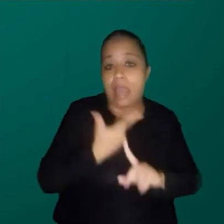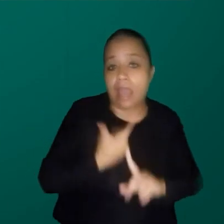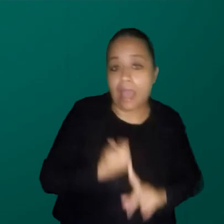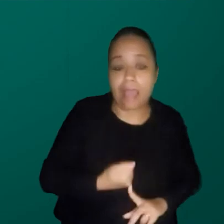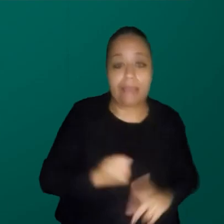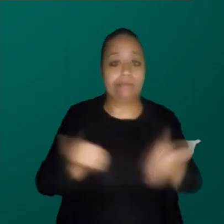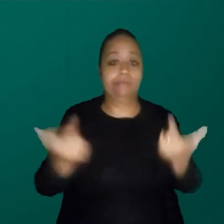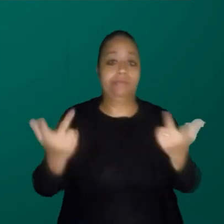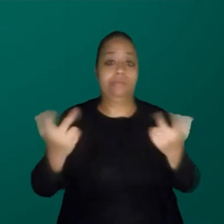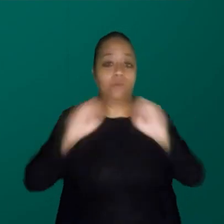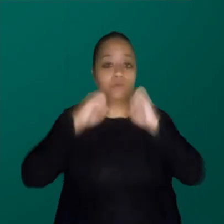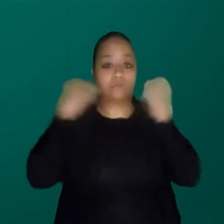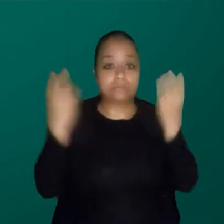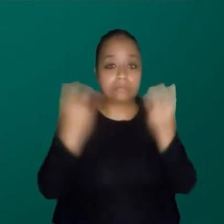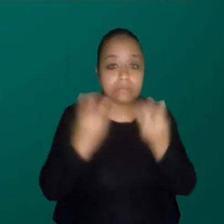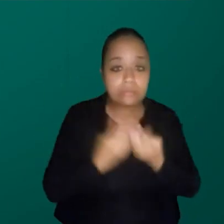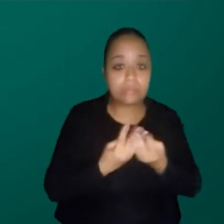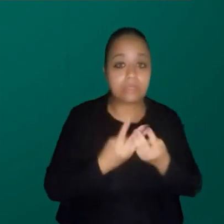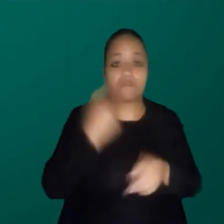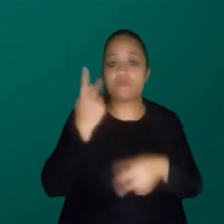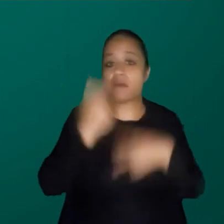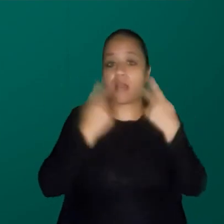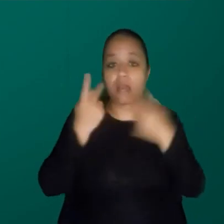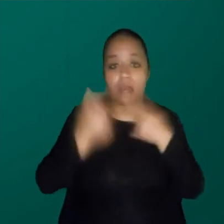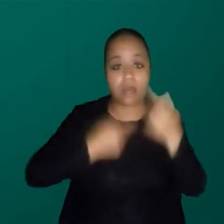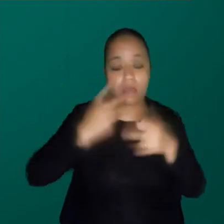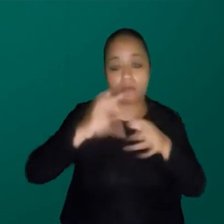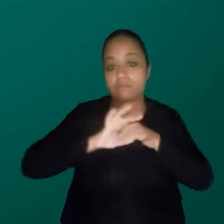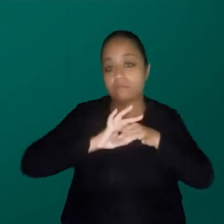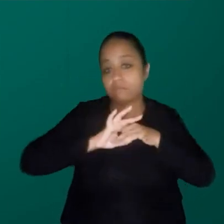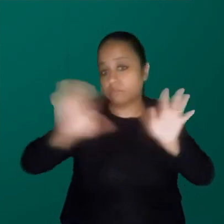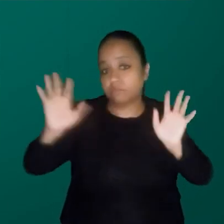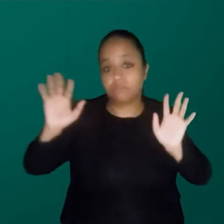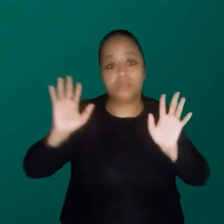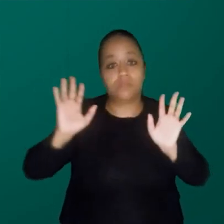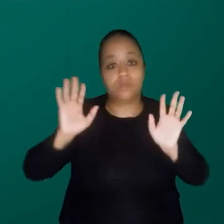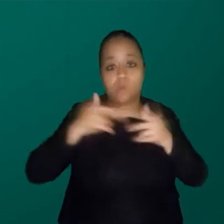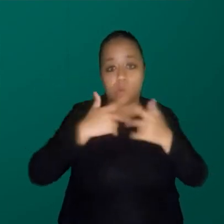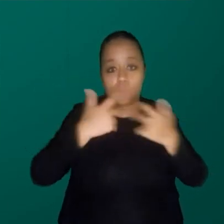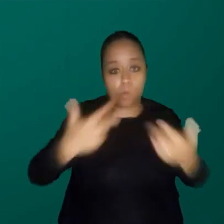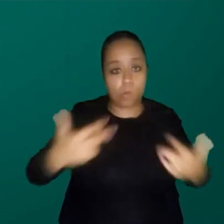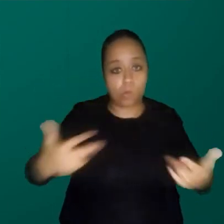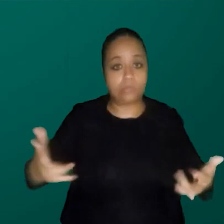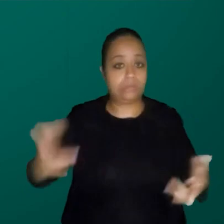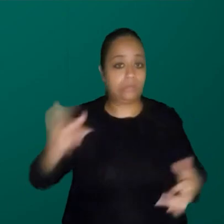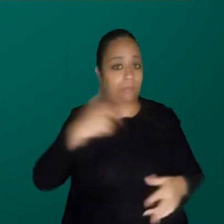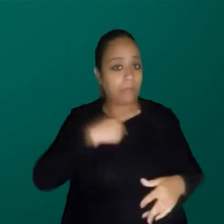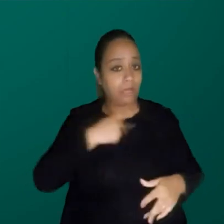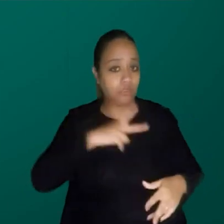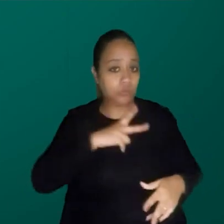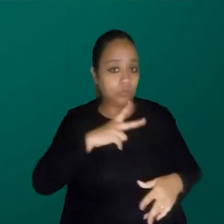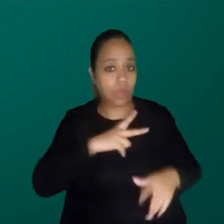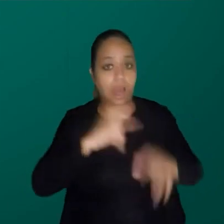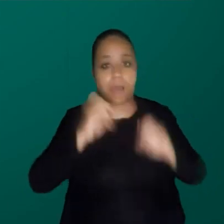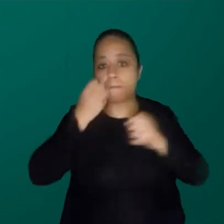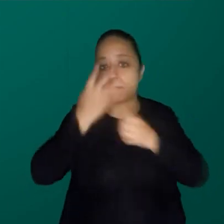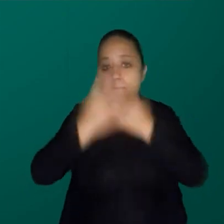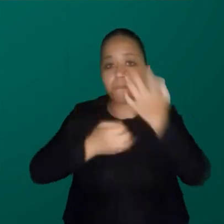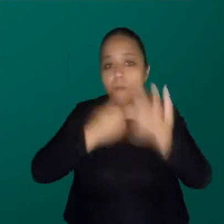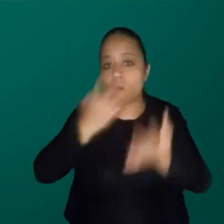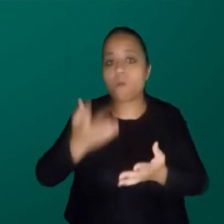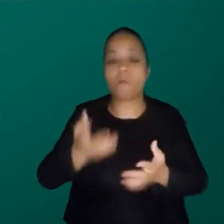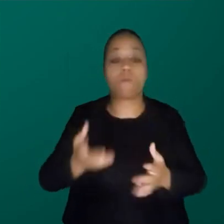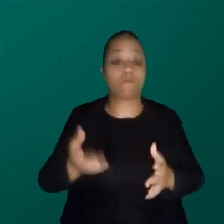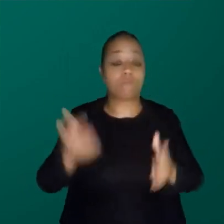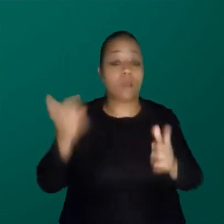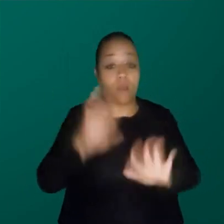e de oficinas e de falar diretamente uma coisa mais íntima é muito bacana porque você consegue chegar a mais.